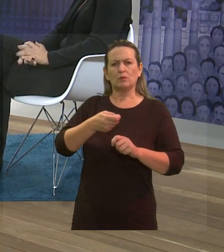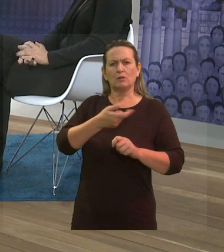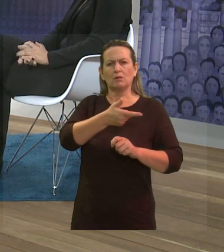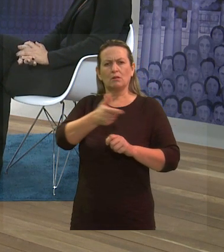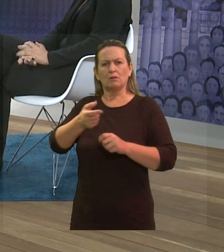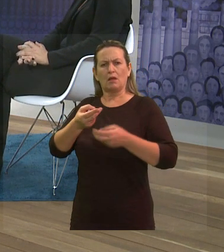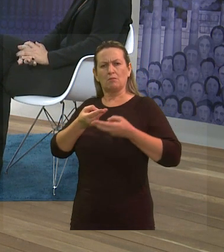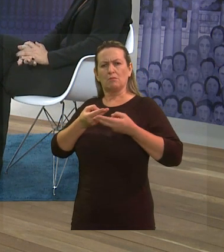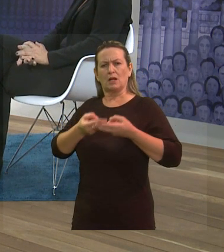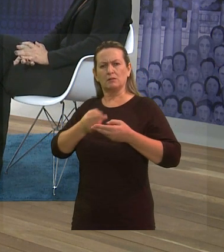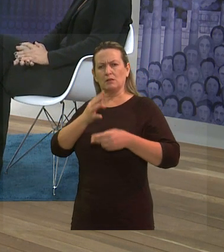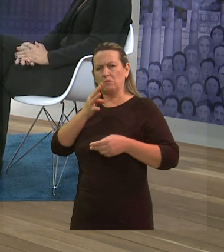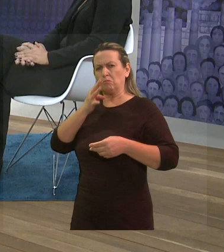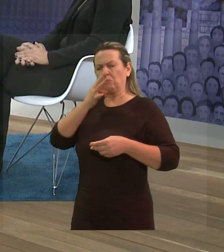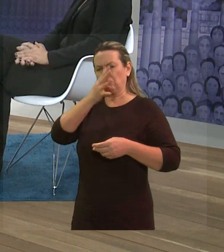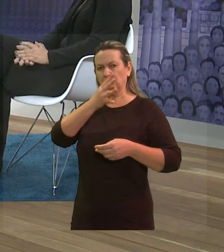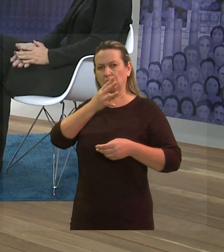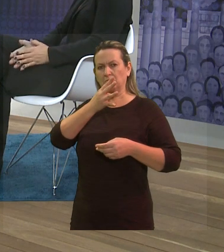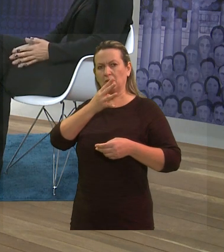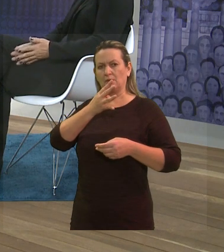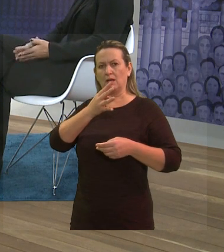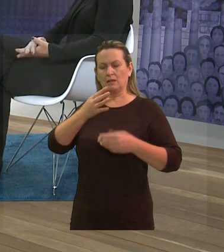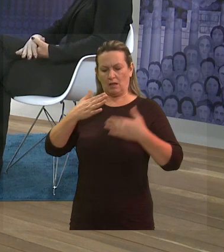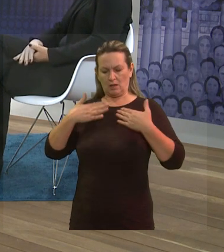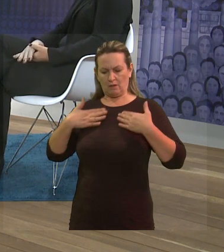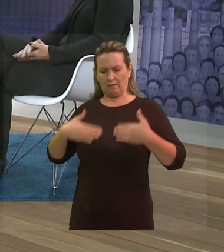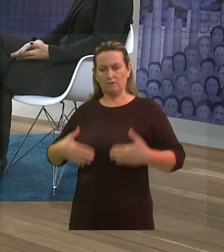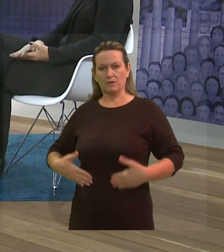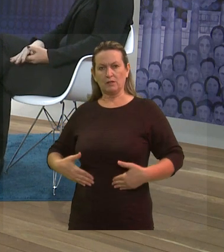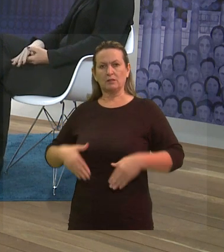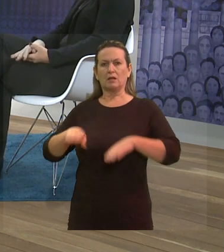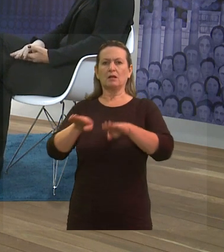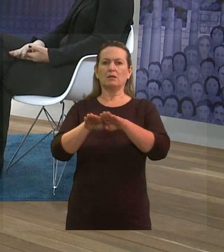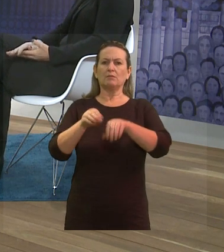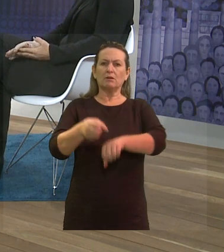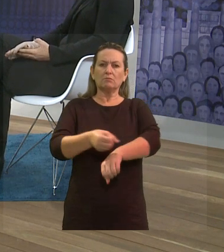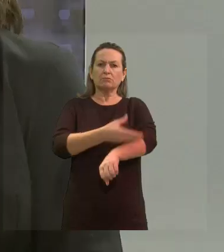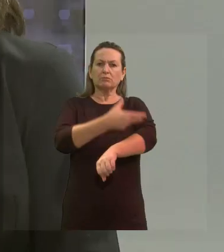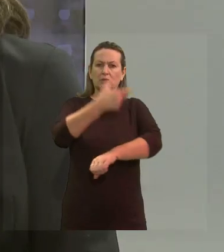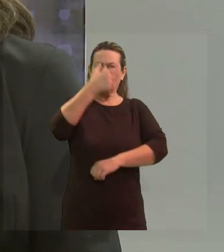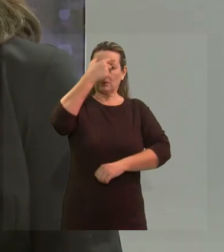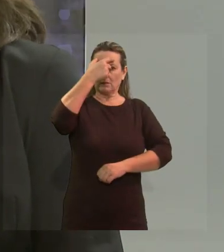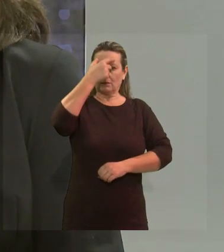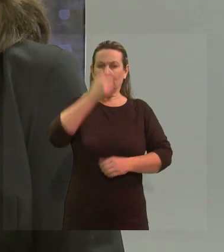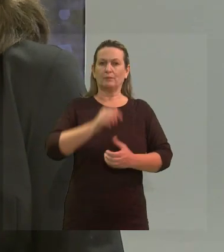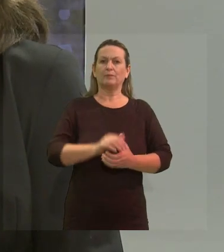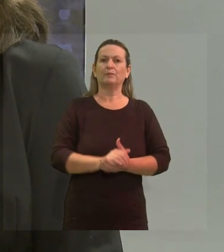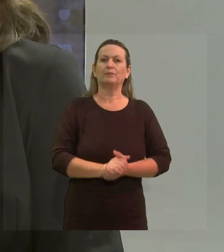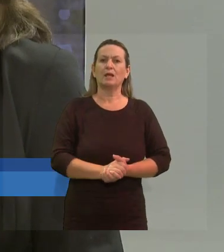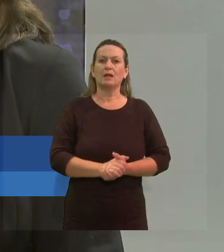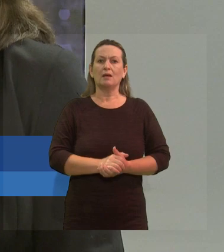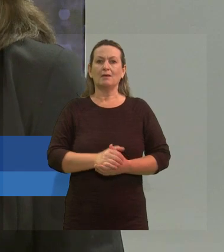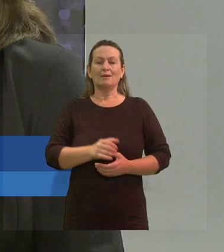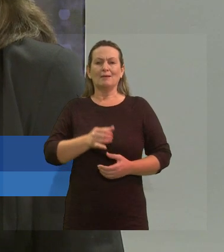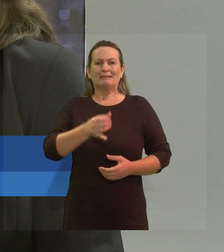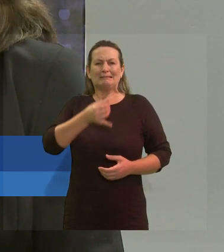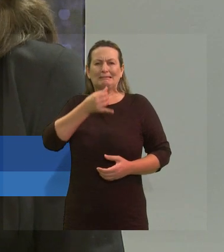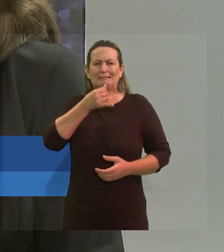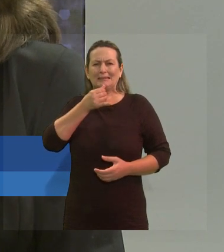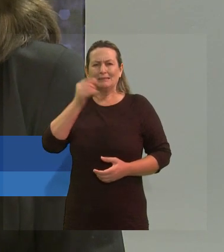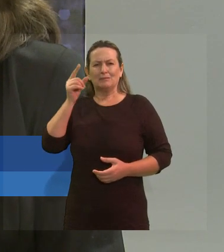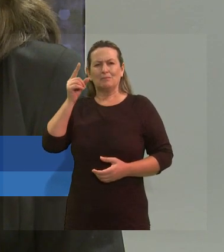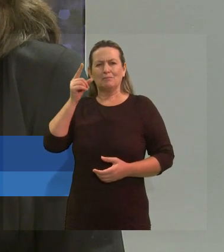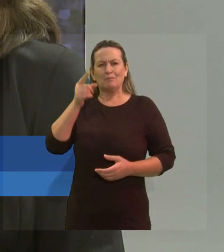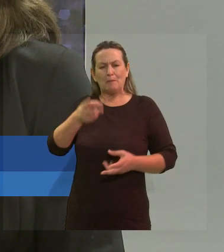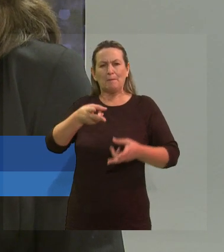associada à condição física e mental? Infelizmente, a questão da intolerância está muito presente ainda em nossa sociedade. Se a gente for